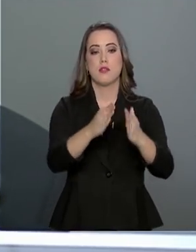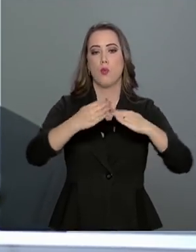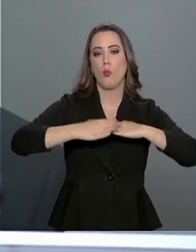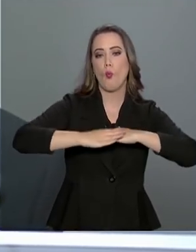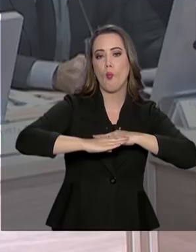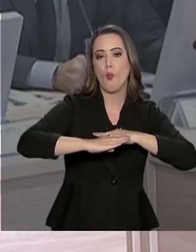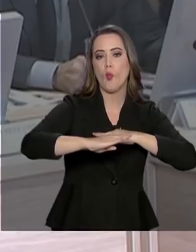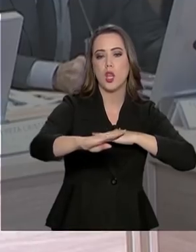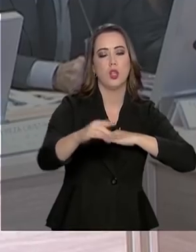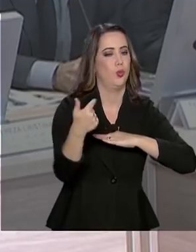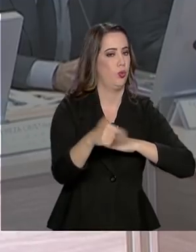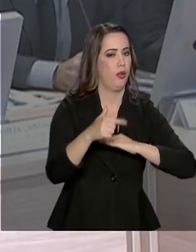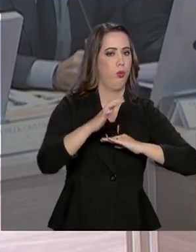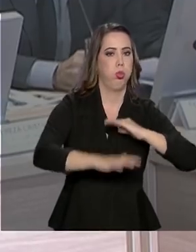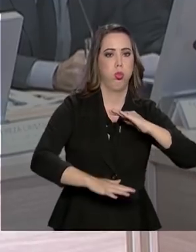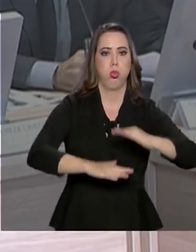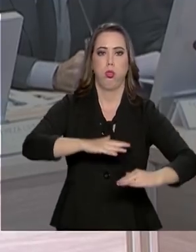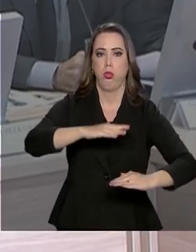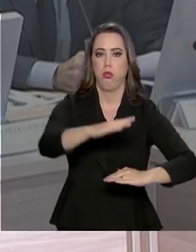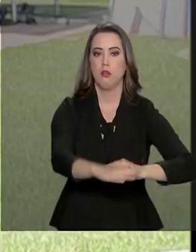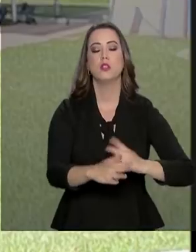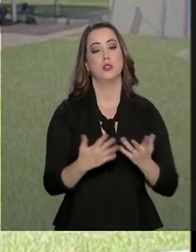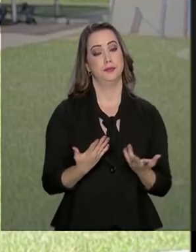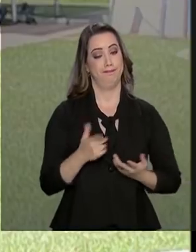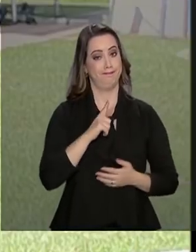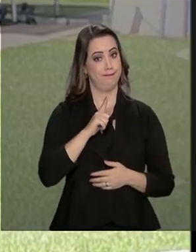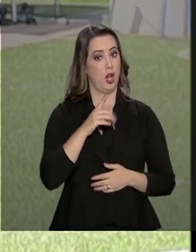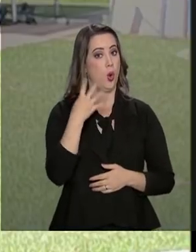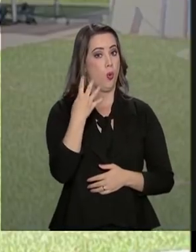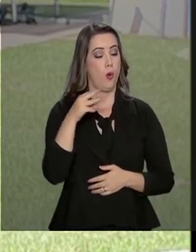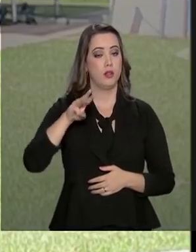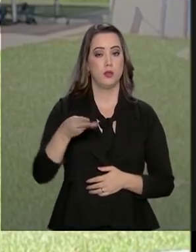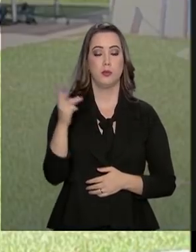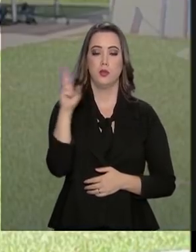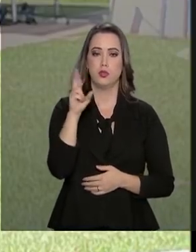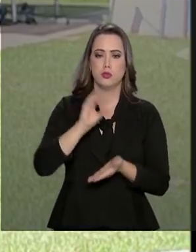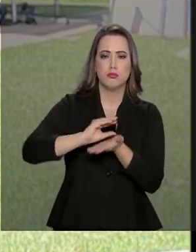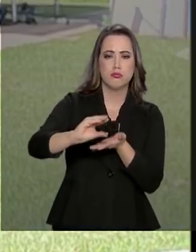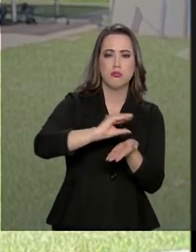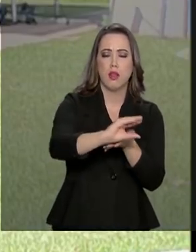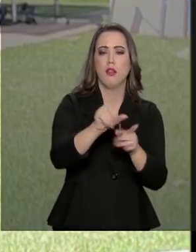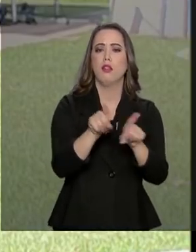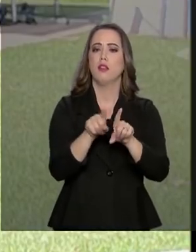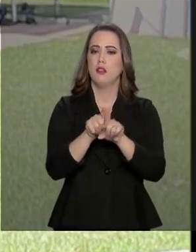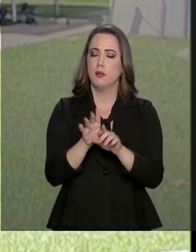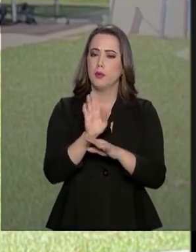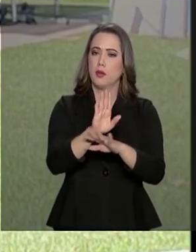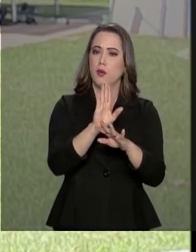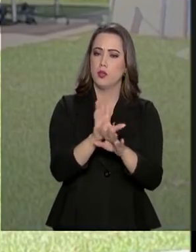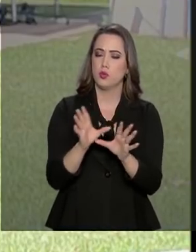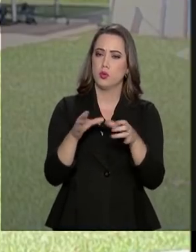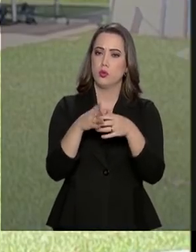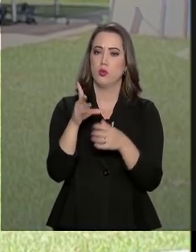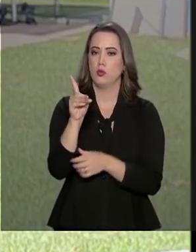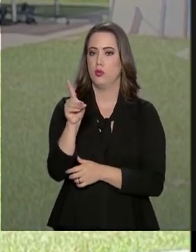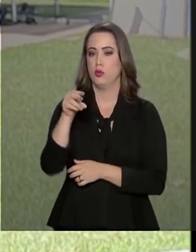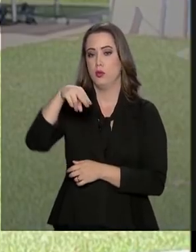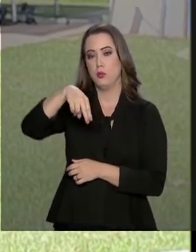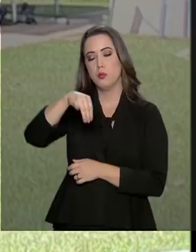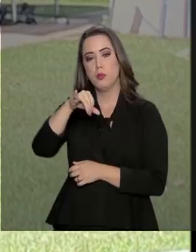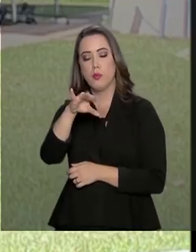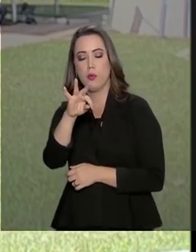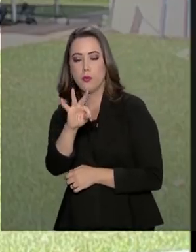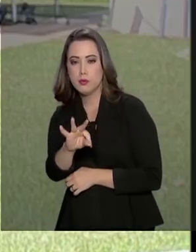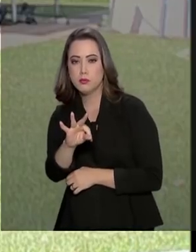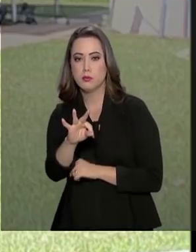conta com 4 milhões de reais em investimentos e ainda com o apoio dos funcionários do DENIT, o Departamento Nacional